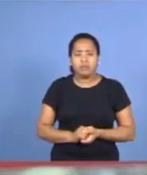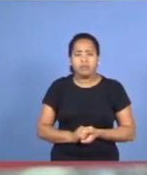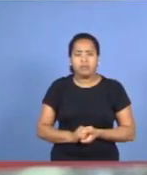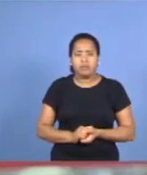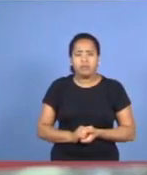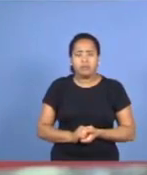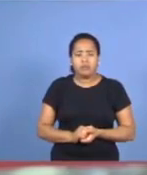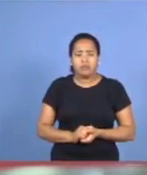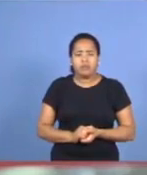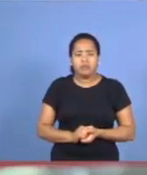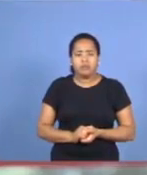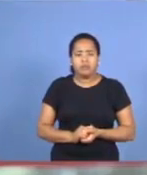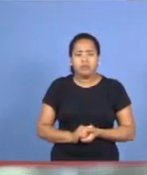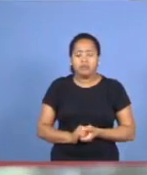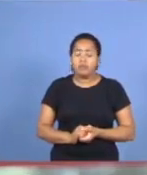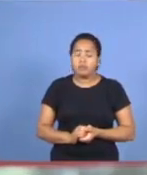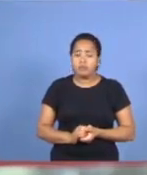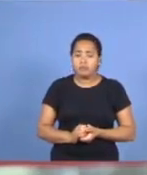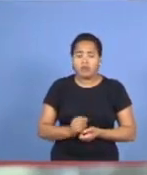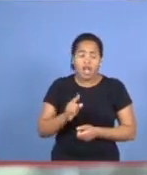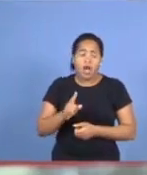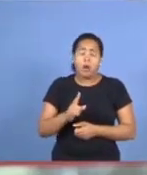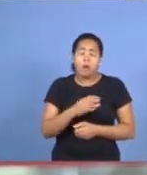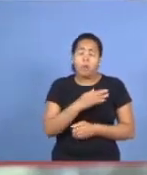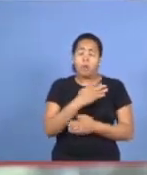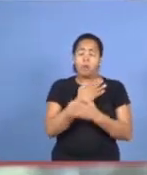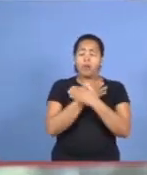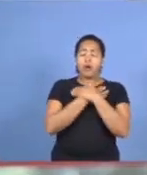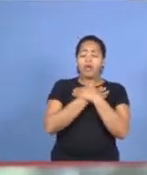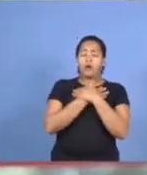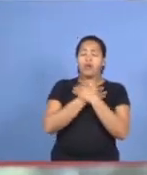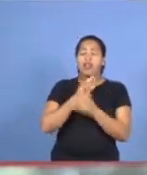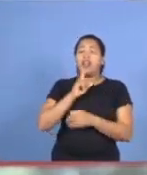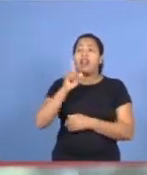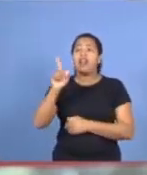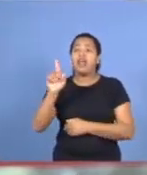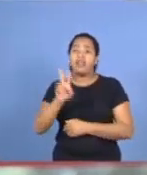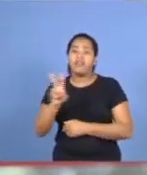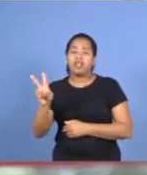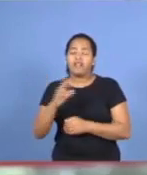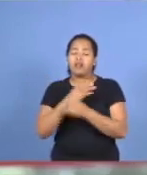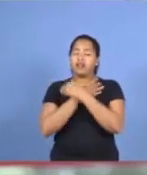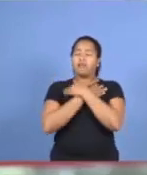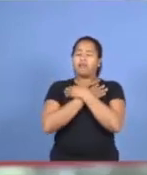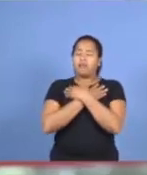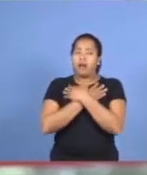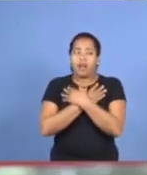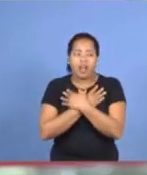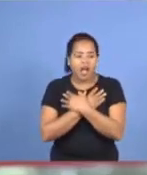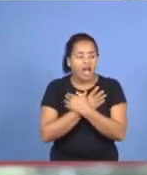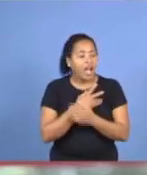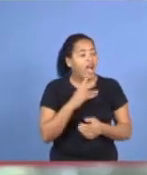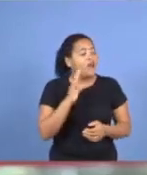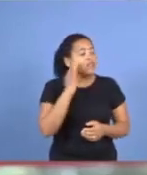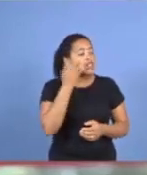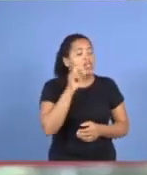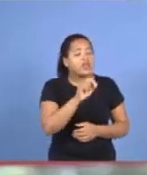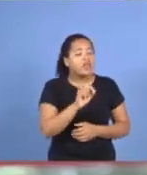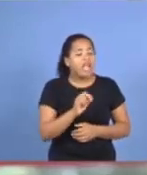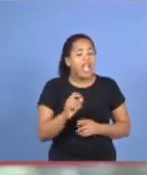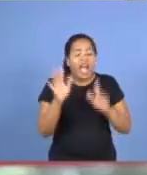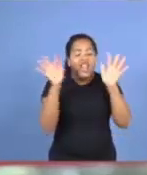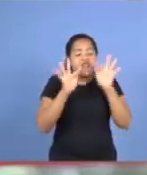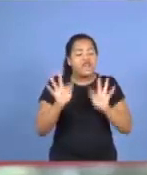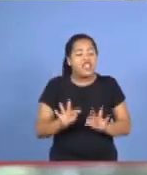dia lá em Vila Velha ressuscitou depois de cinquenta anos. O você achou de Vila Velha? Não estou feliz porque Vila Velha é